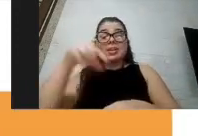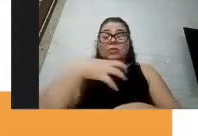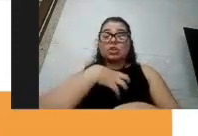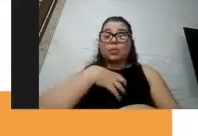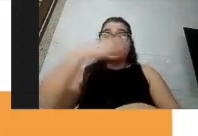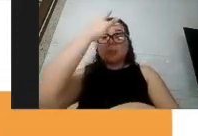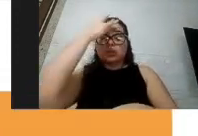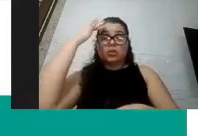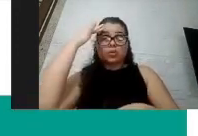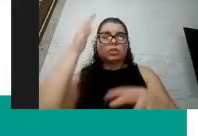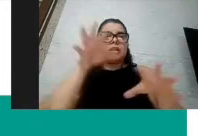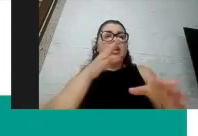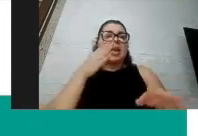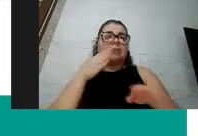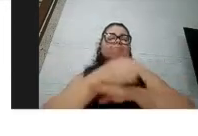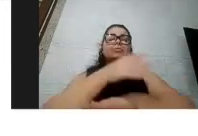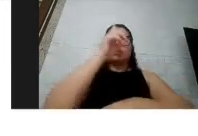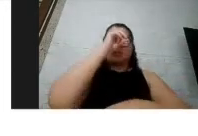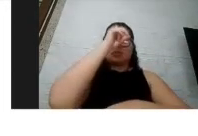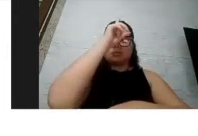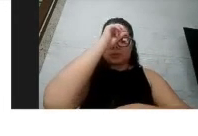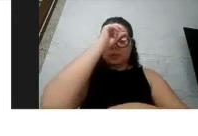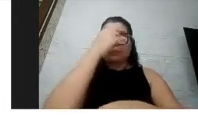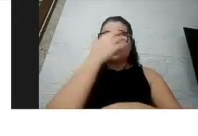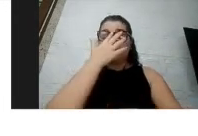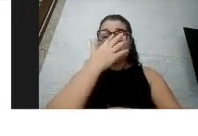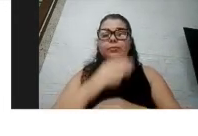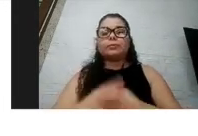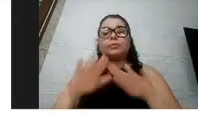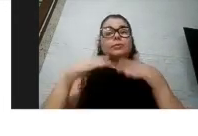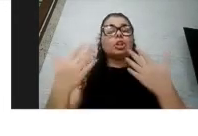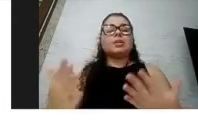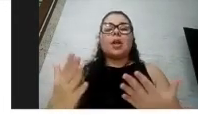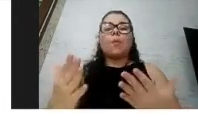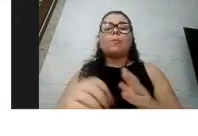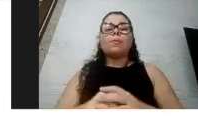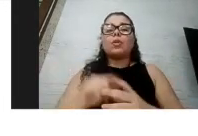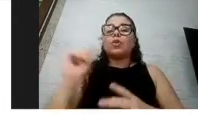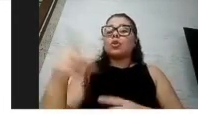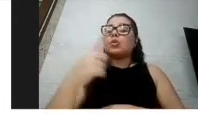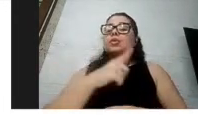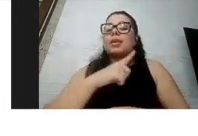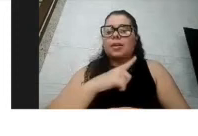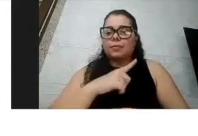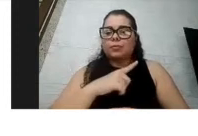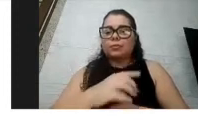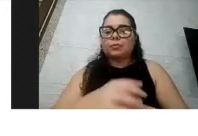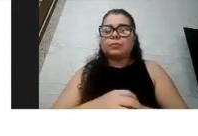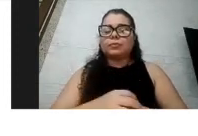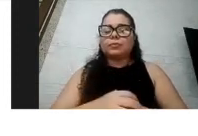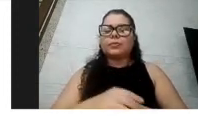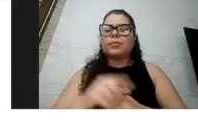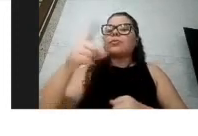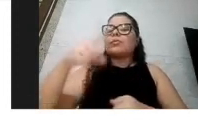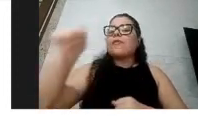opa aqui então o que que a gente tem a gente tem aqui vocês conseguem ver